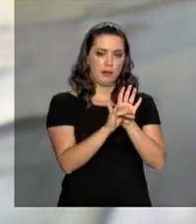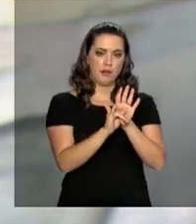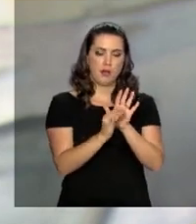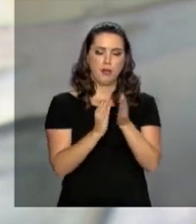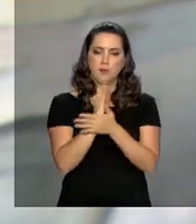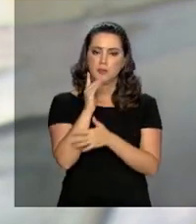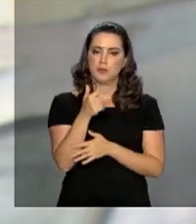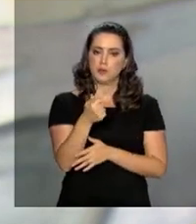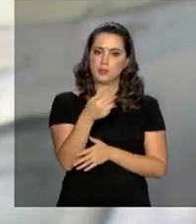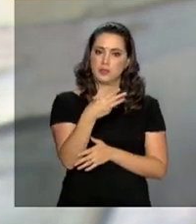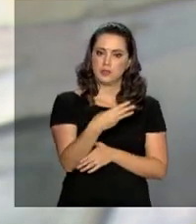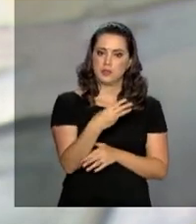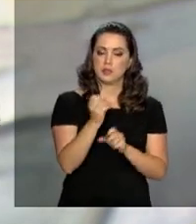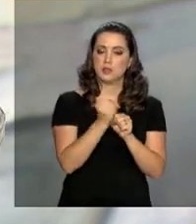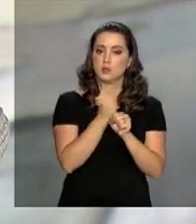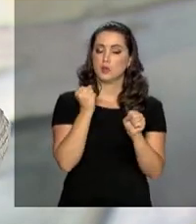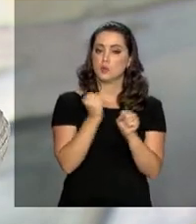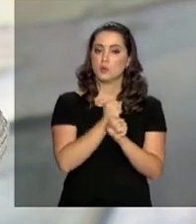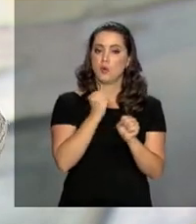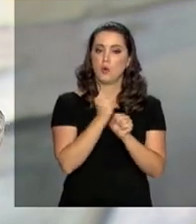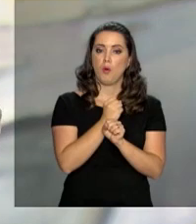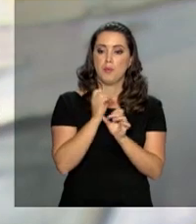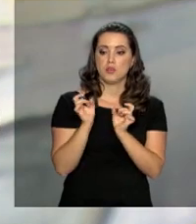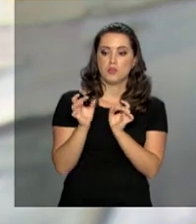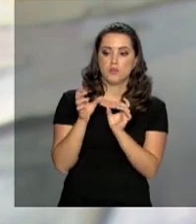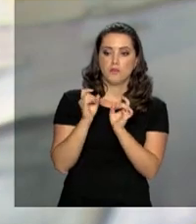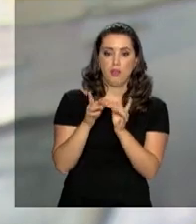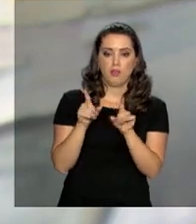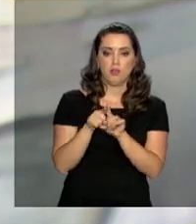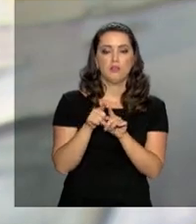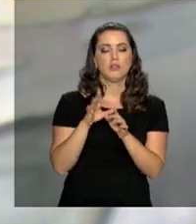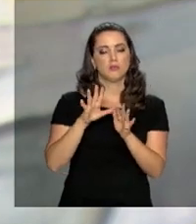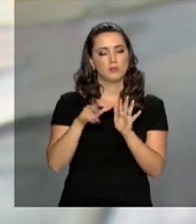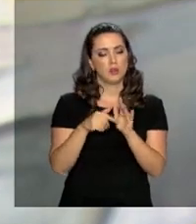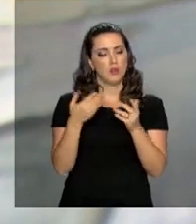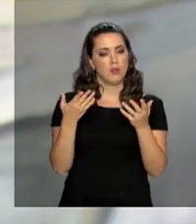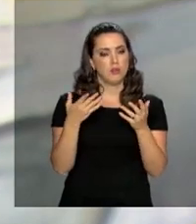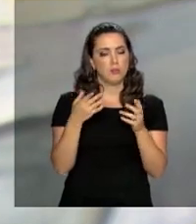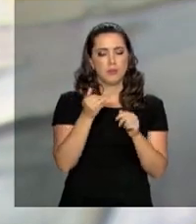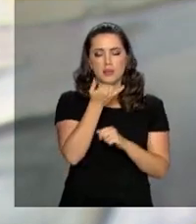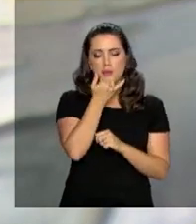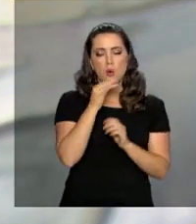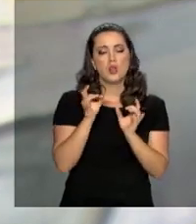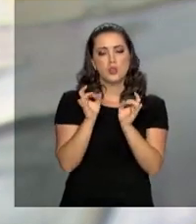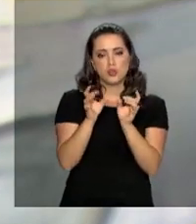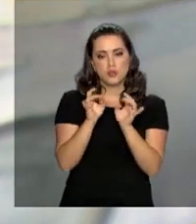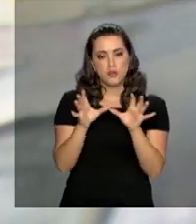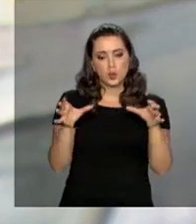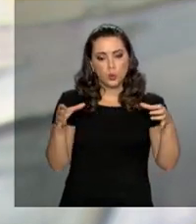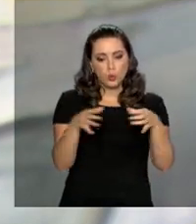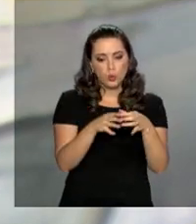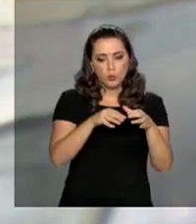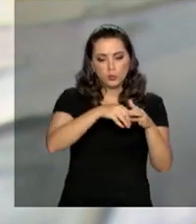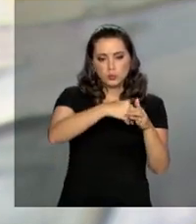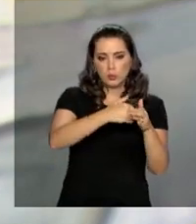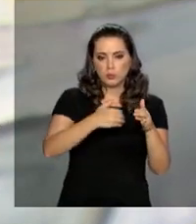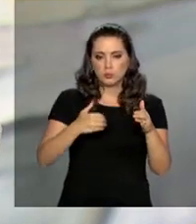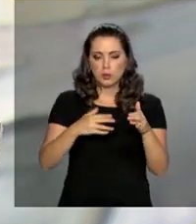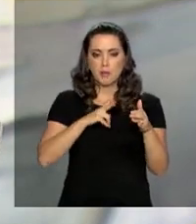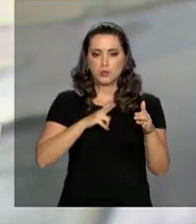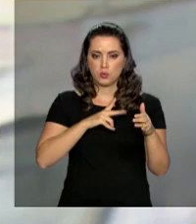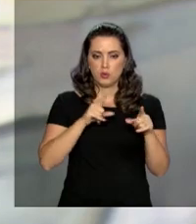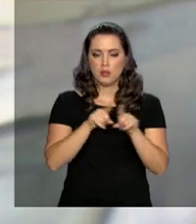73 empreendimentos de concessões e arrendamentos neste setor. 21 já estão concluídos,